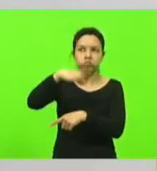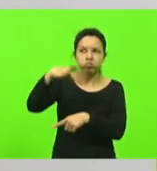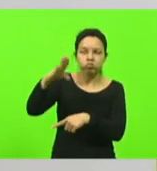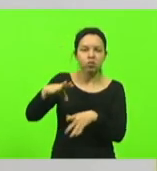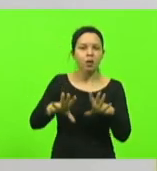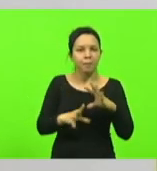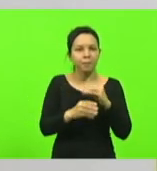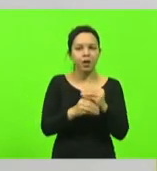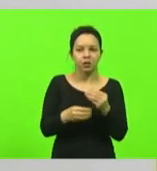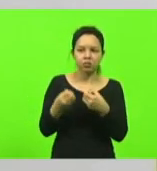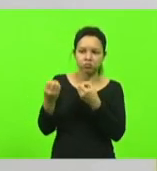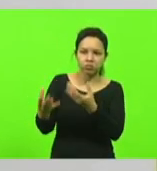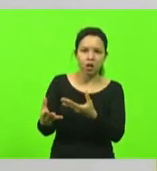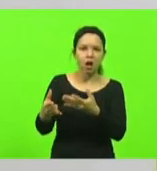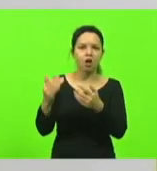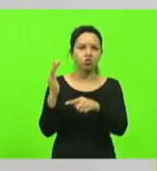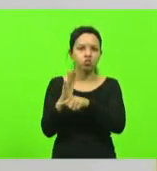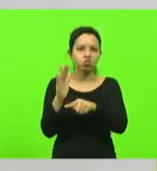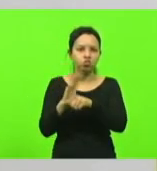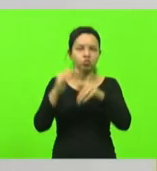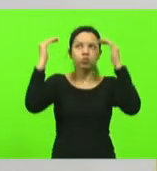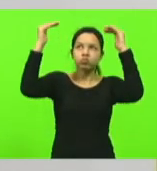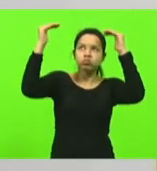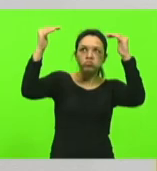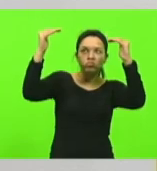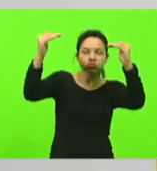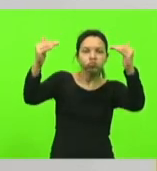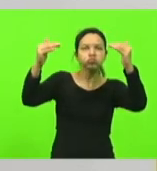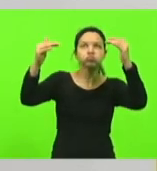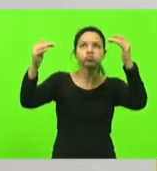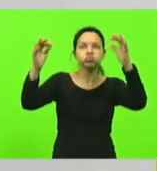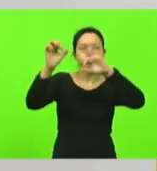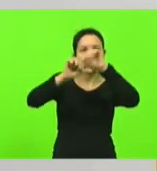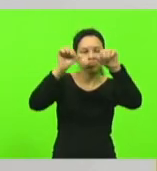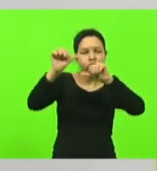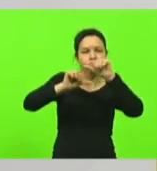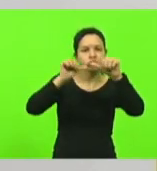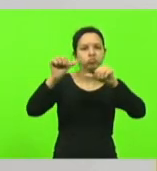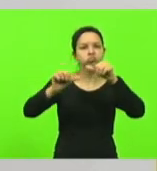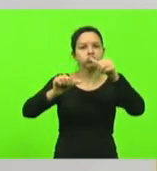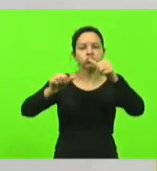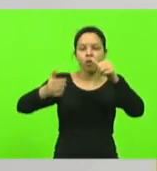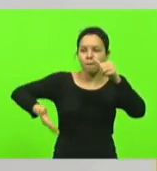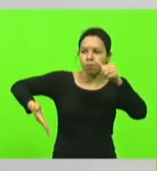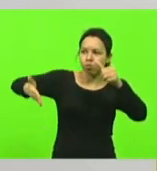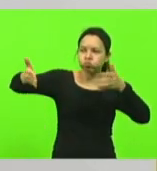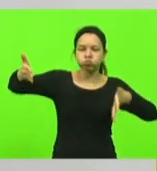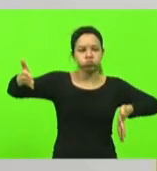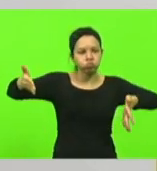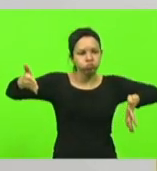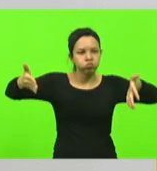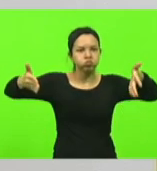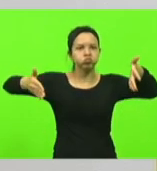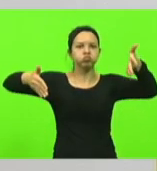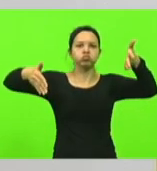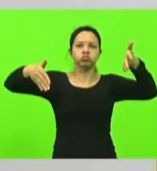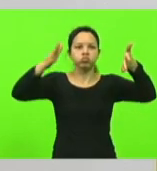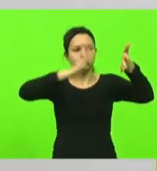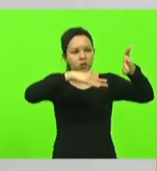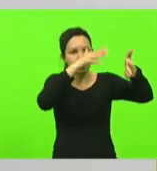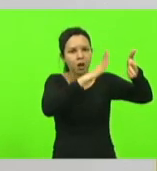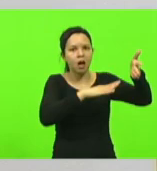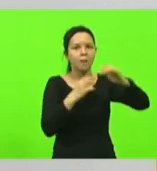emenda para colocar um telhadinho na base, para fazer um muro, para pintar, o empresário dá uma